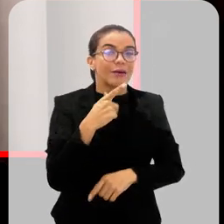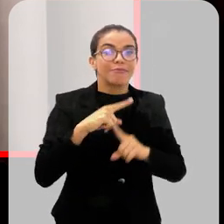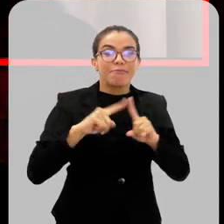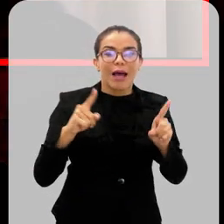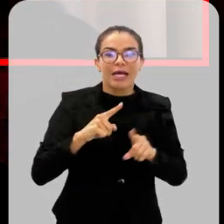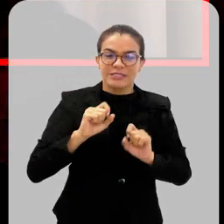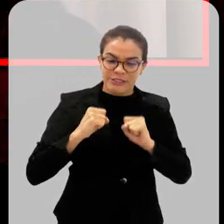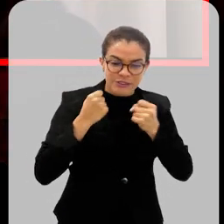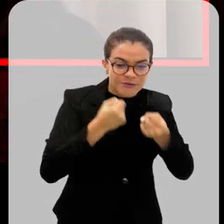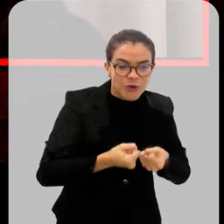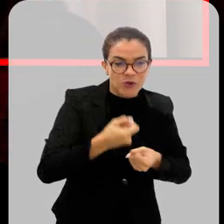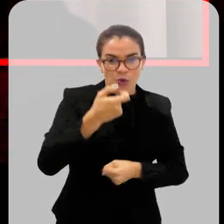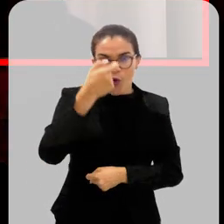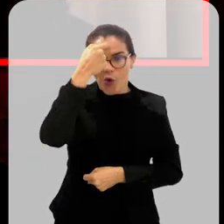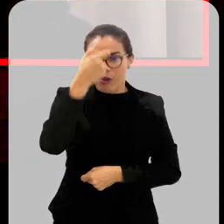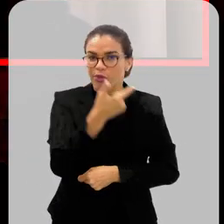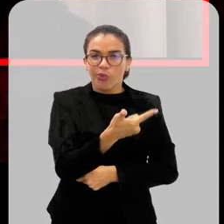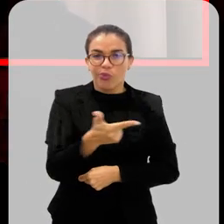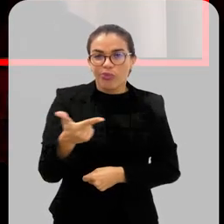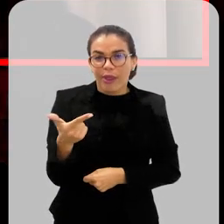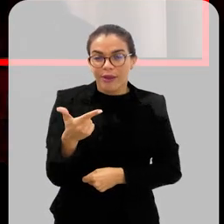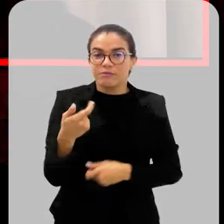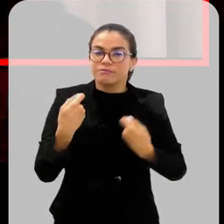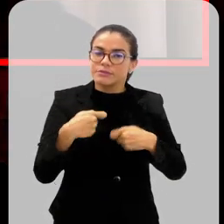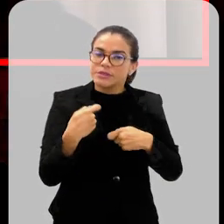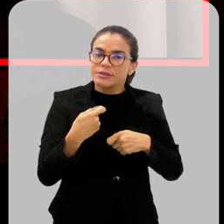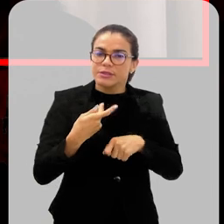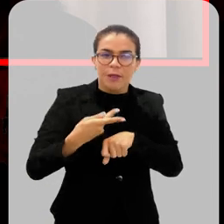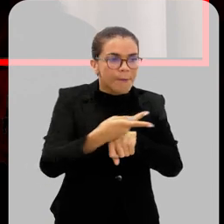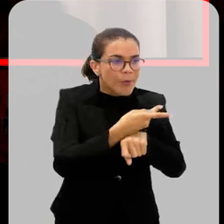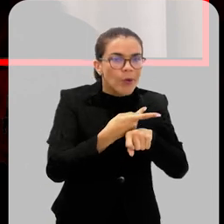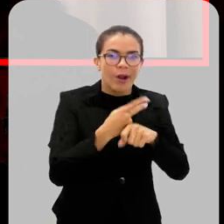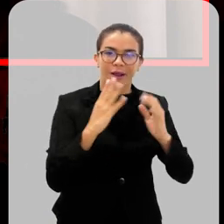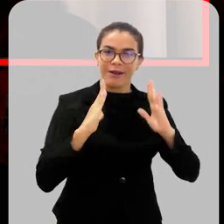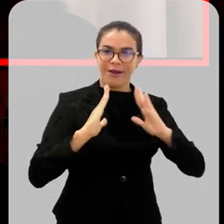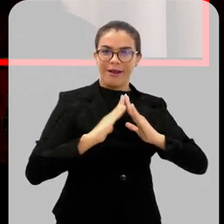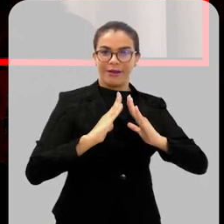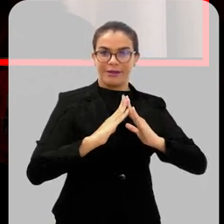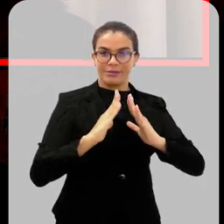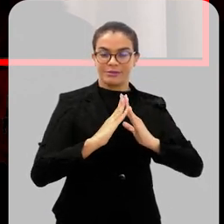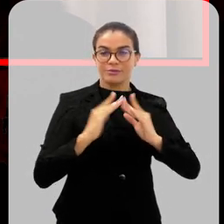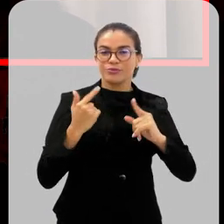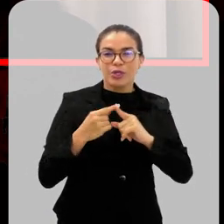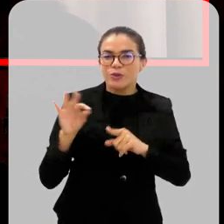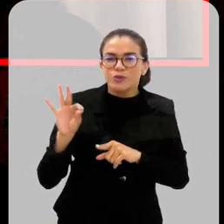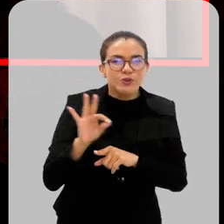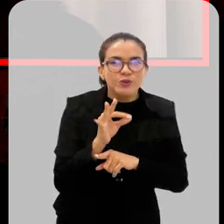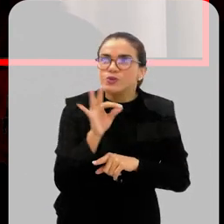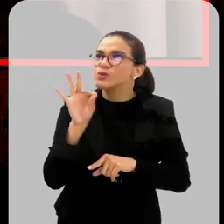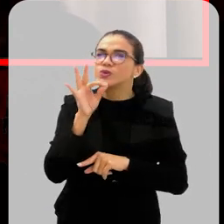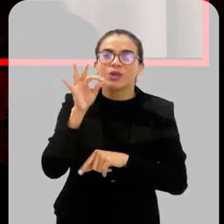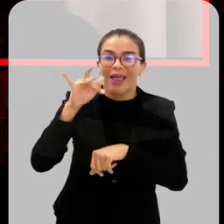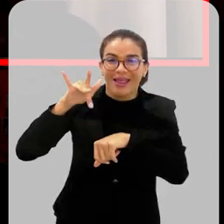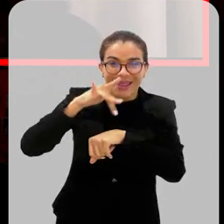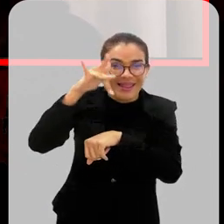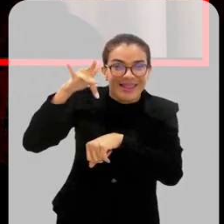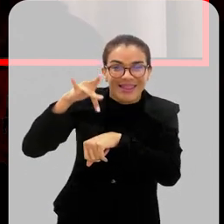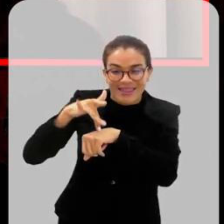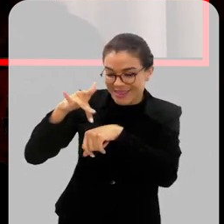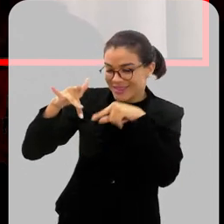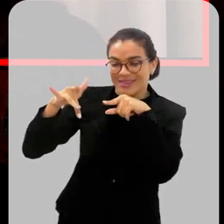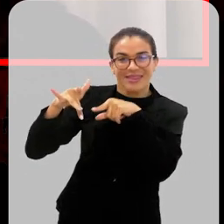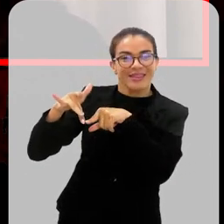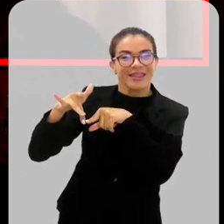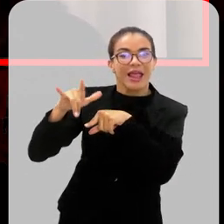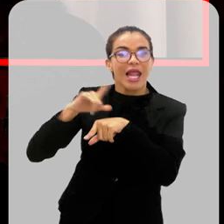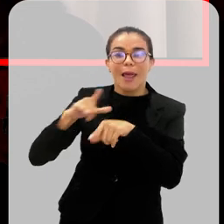um esforço consciente. A gente procurar, é uma busca ativa dentro do nosso domicílio. Por quê? Um mosquito, o Aedes aegypti, ele é um mosquito que